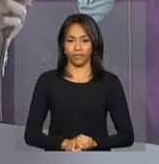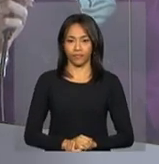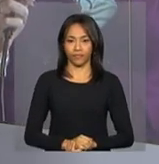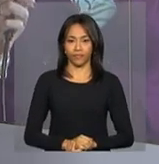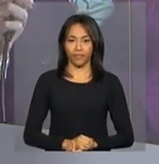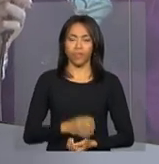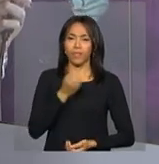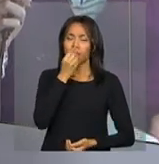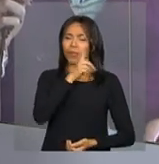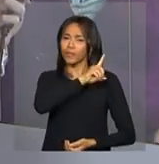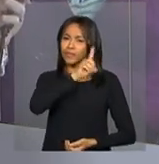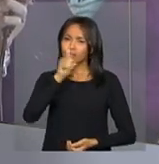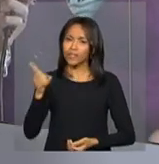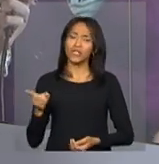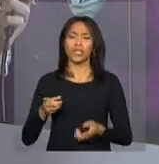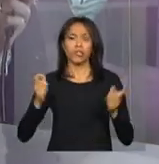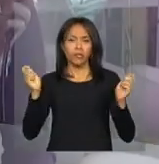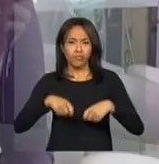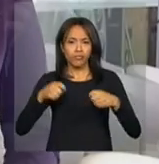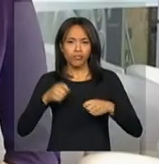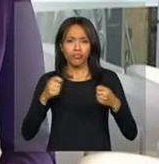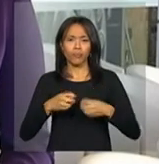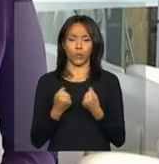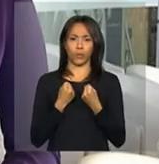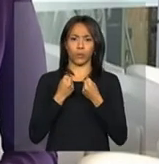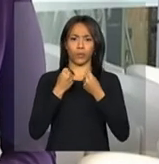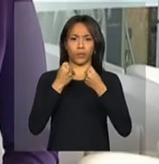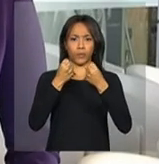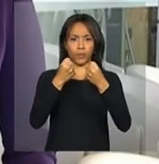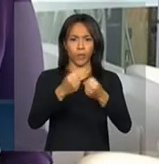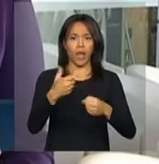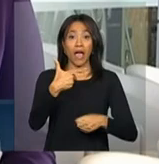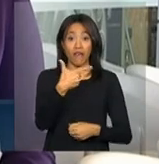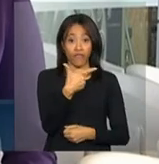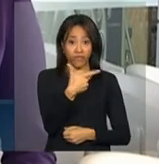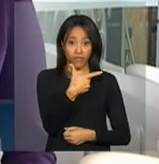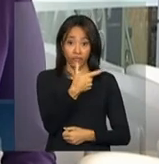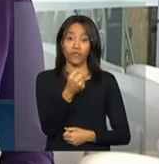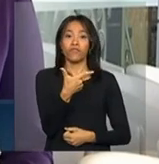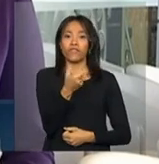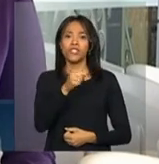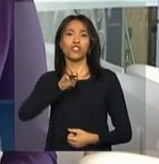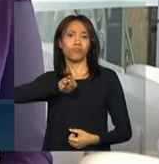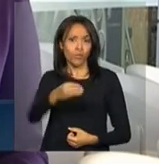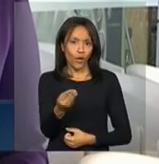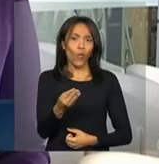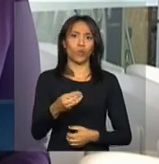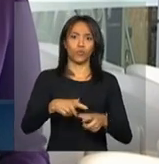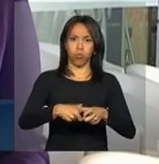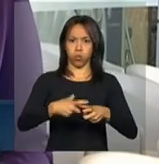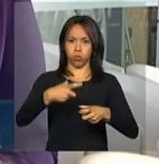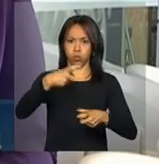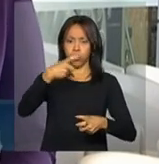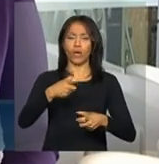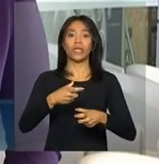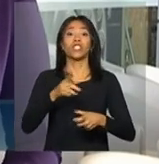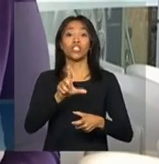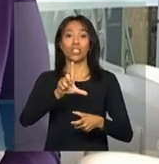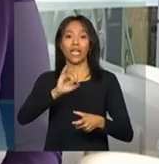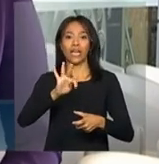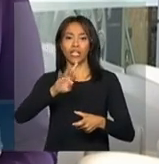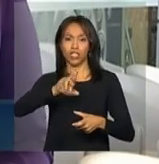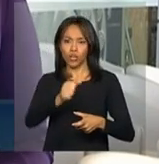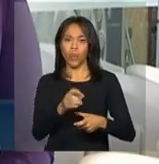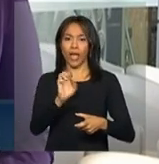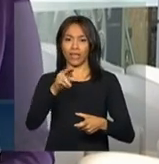Bom dia, Malu. A capacidade de transporte ultrapassará 20 bilhões de litros de etanol e vão ser gerados 12 mil